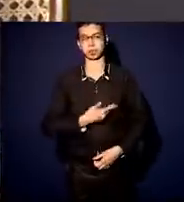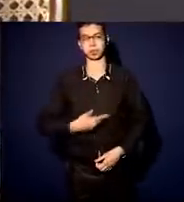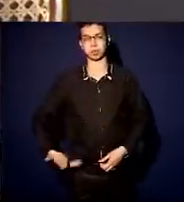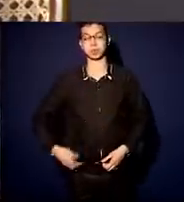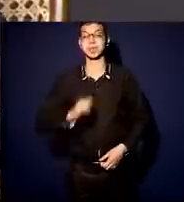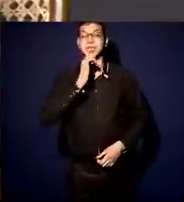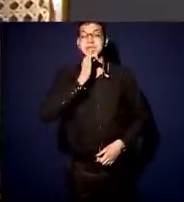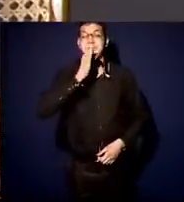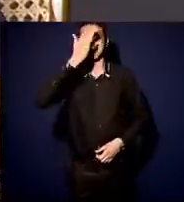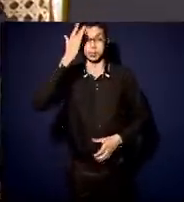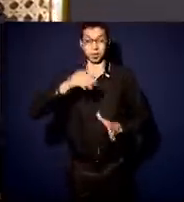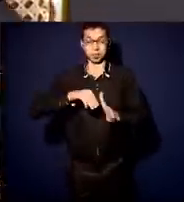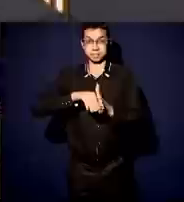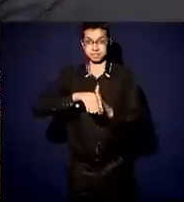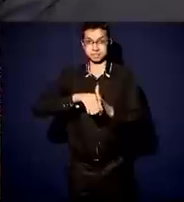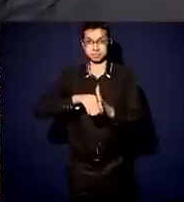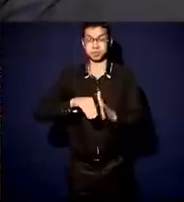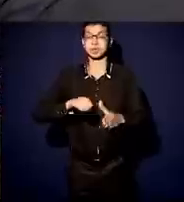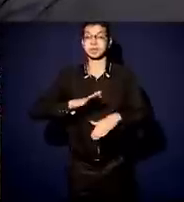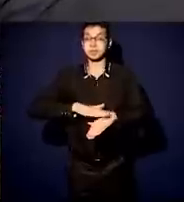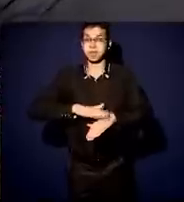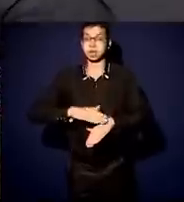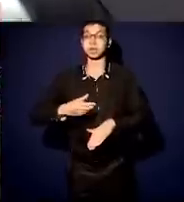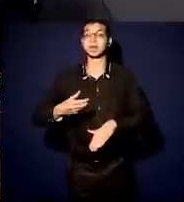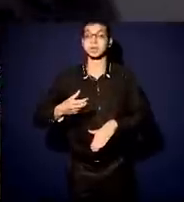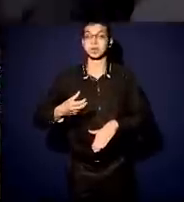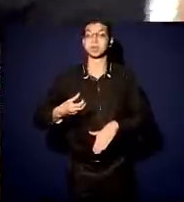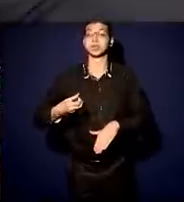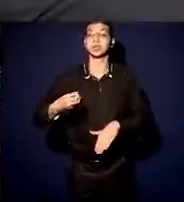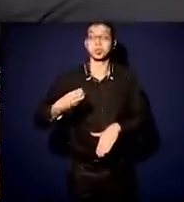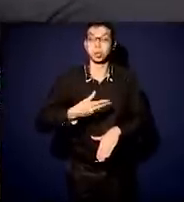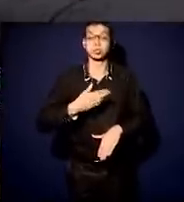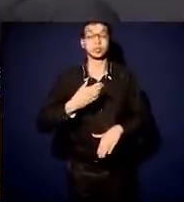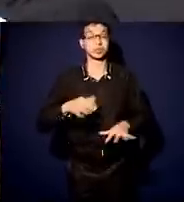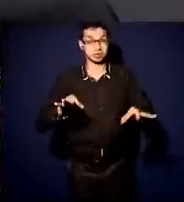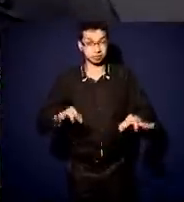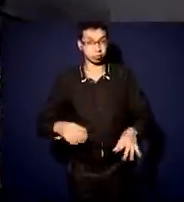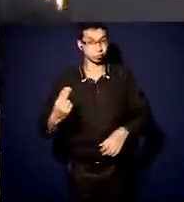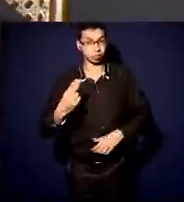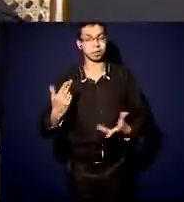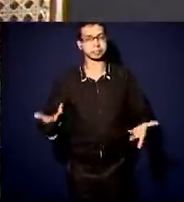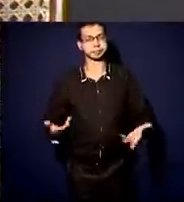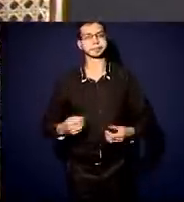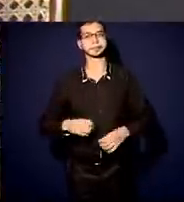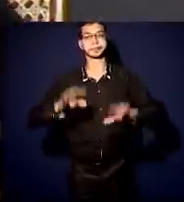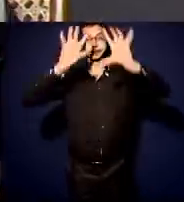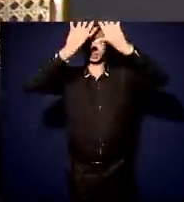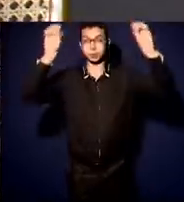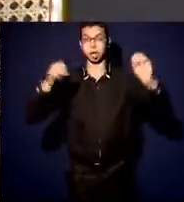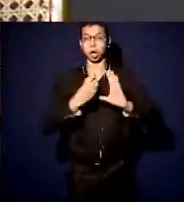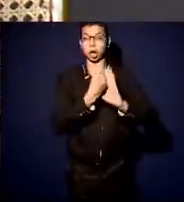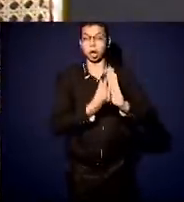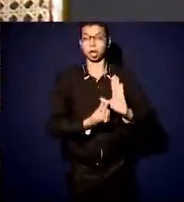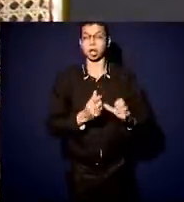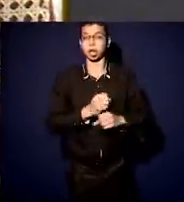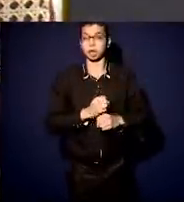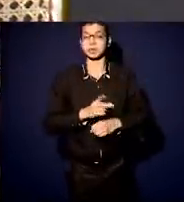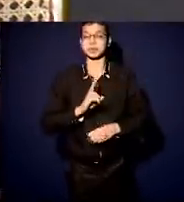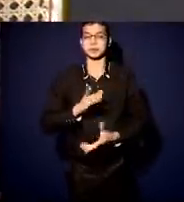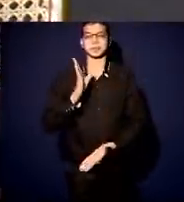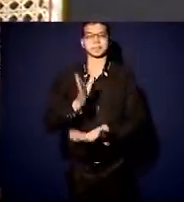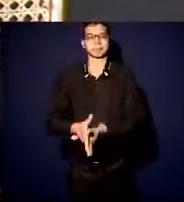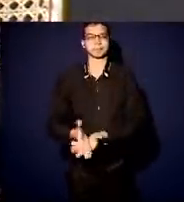método inovador e não der certo, é punido no Tribunal de Contas, é processado por improbidade administrativa, então a nossa legislação, ela